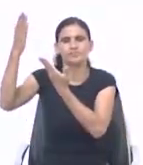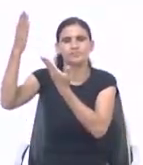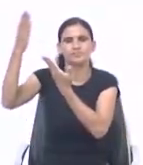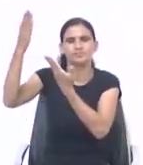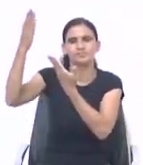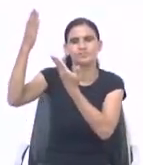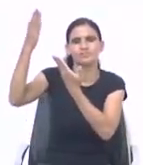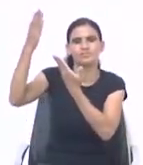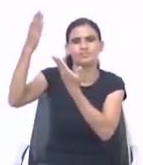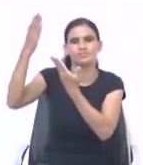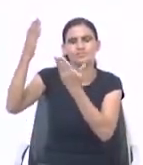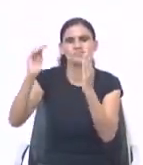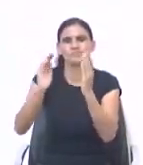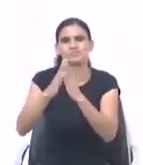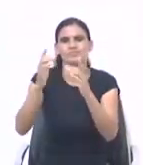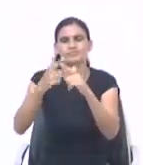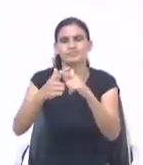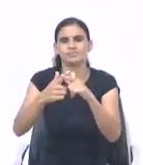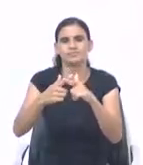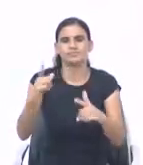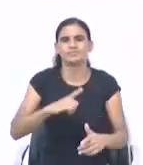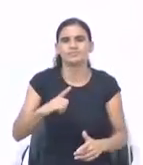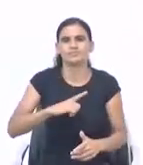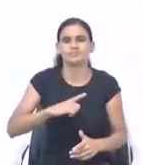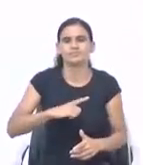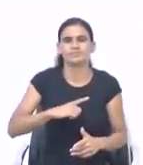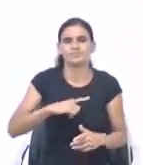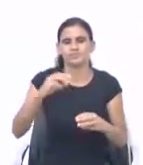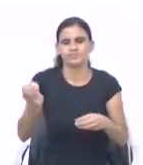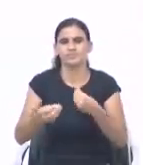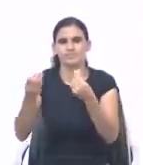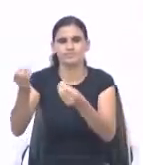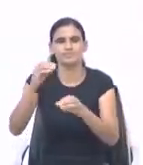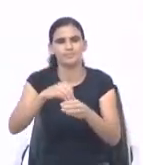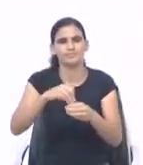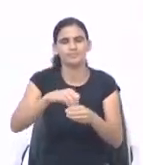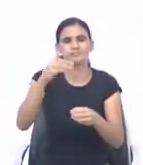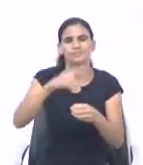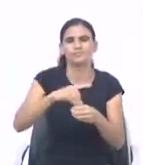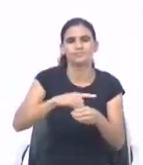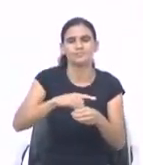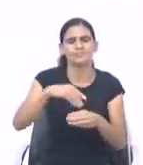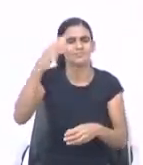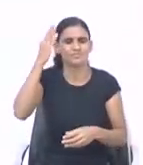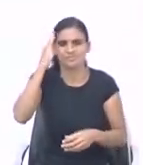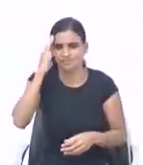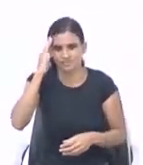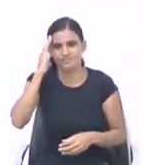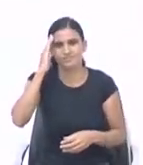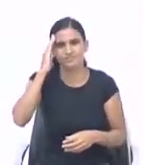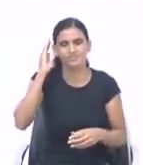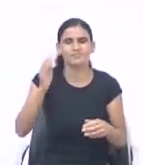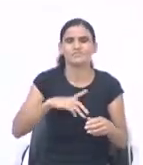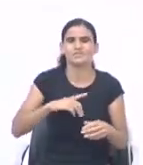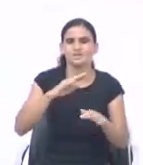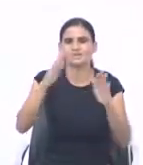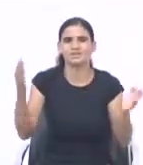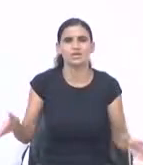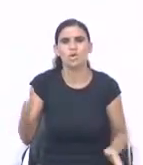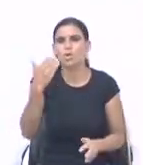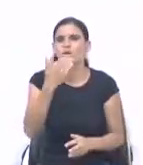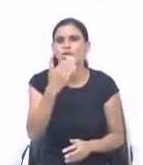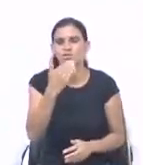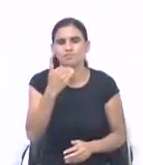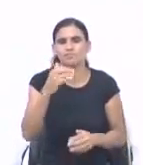Pela tua igreja. Pai que entende o que é oferta. Entende o que é semear. Entende Senhor o que é provisão na mesa. Ó Deus. Tu